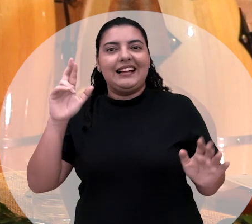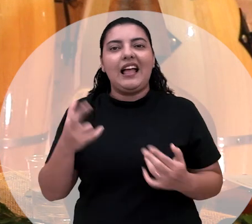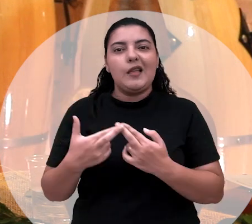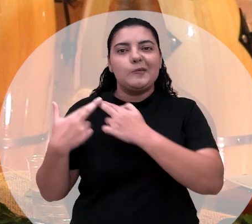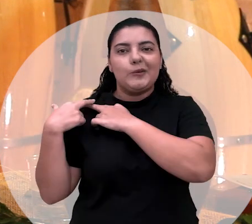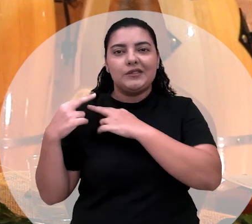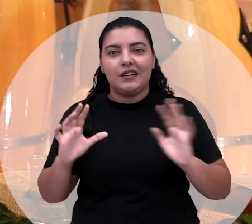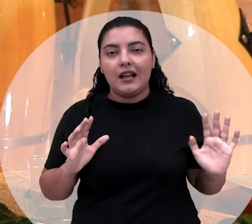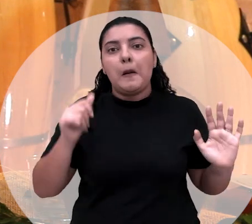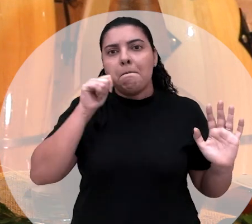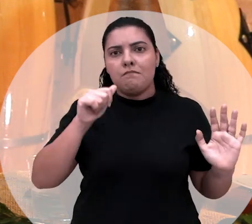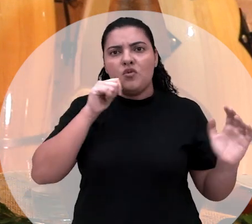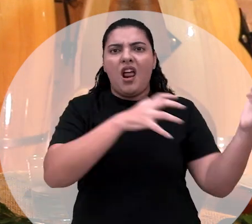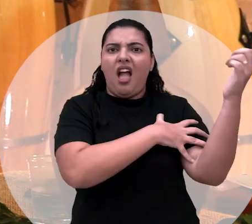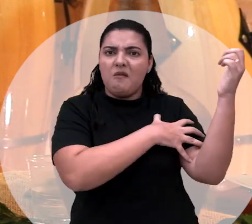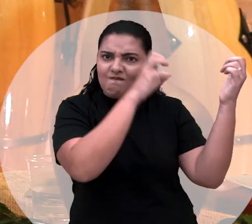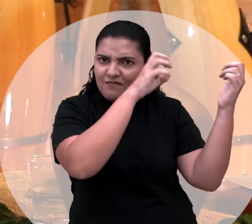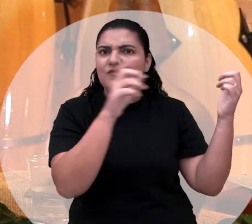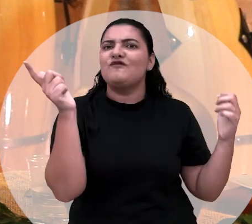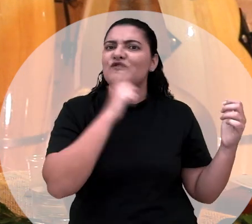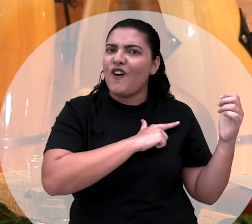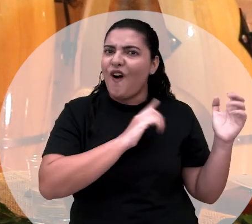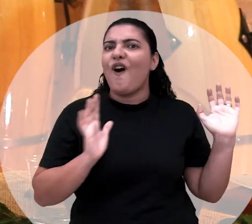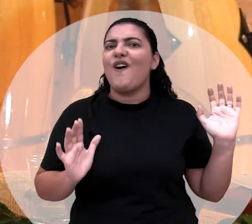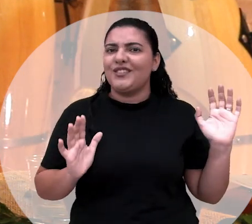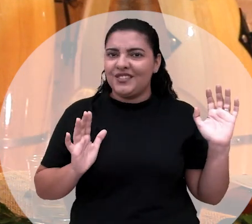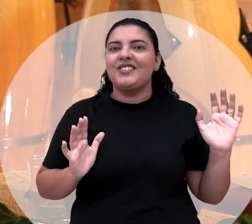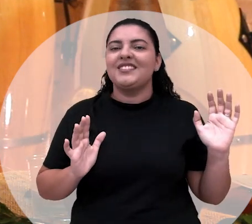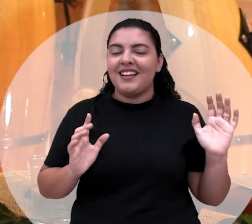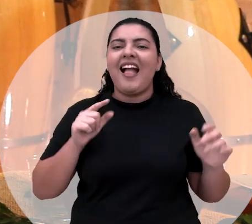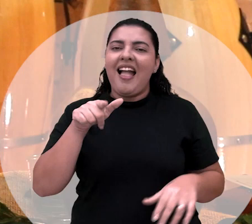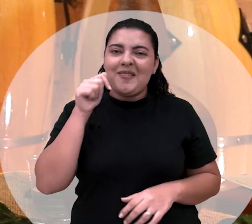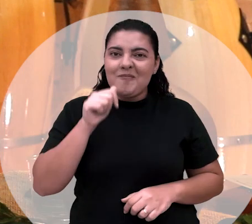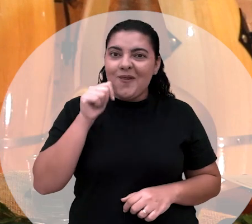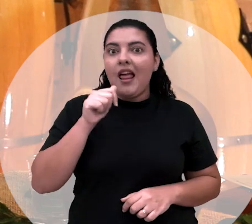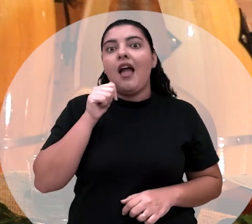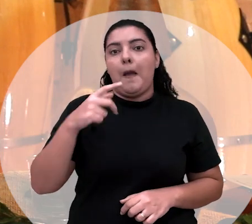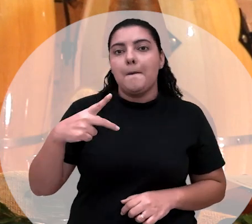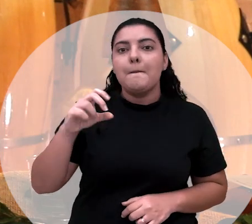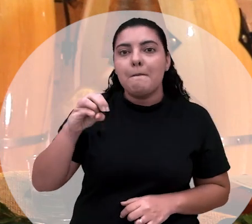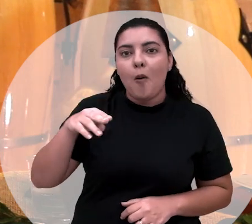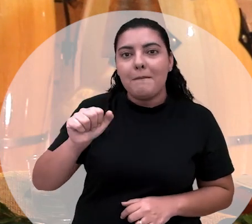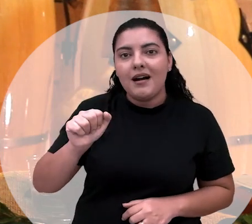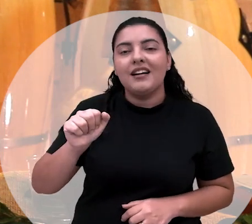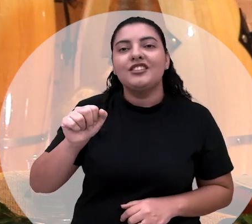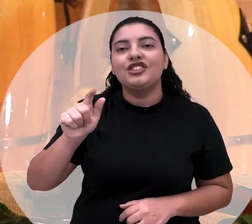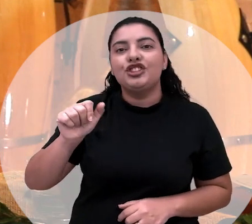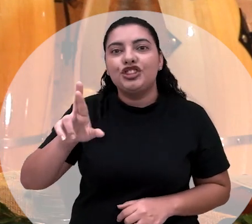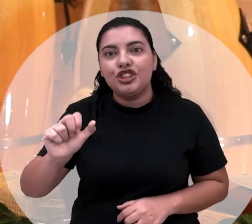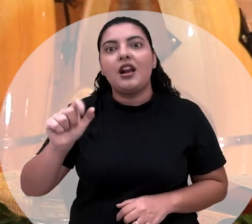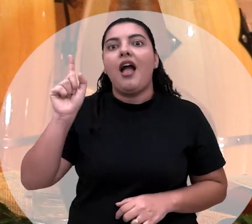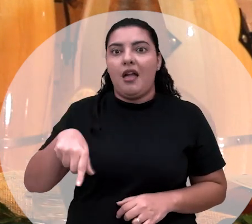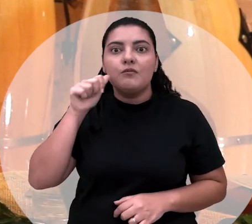foram mulheres empoderadas, né? Empoderosas também, porque elas, elas enfrentaram o preconceito